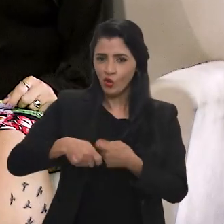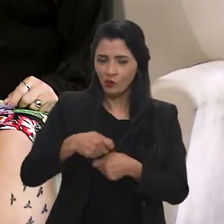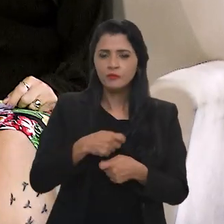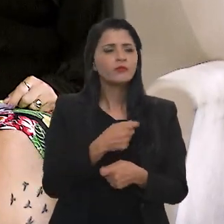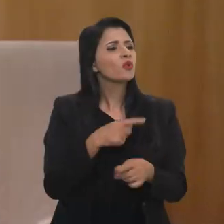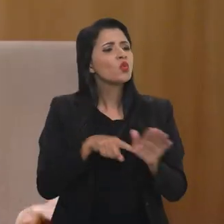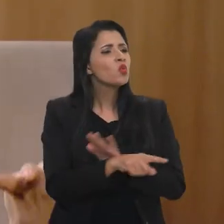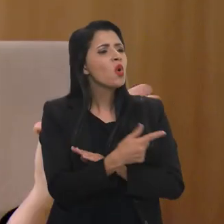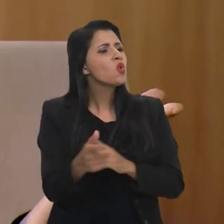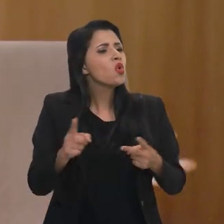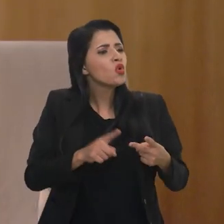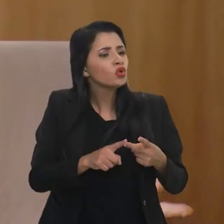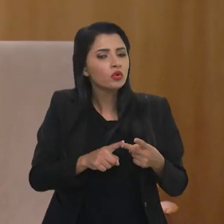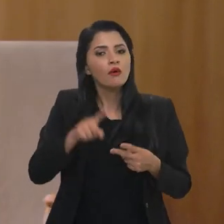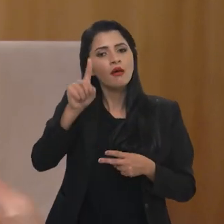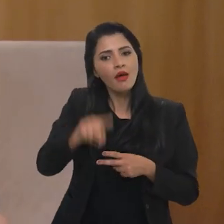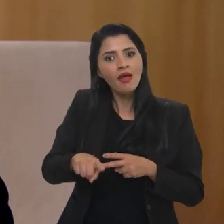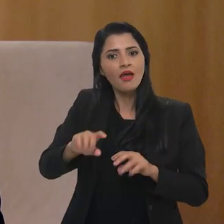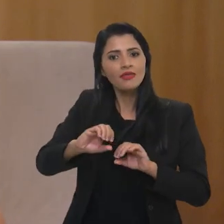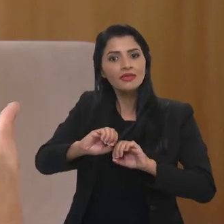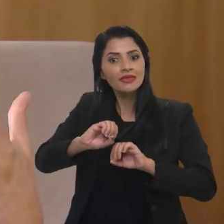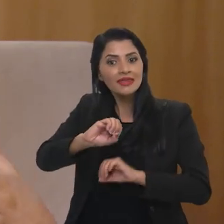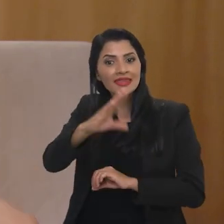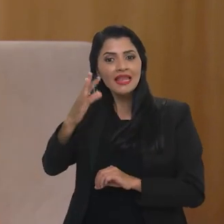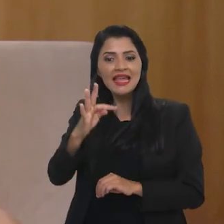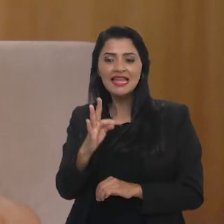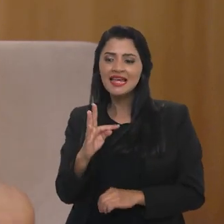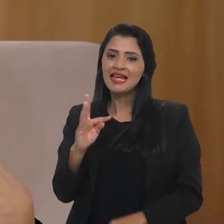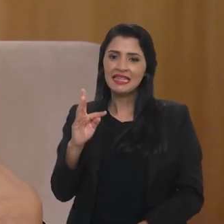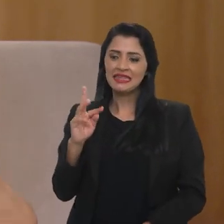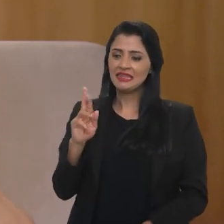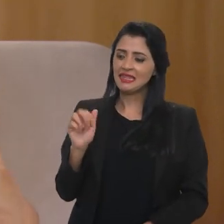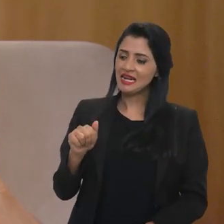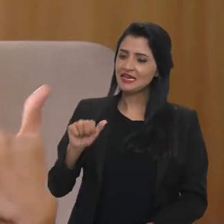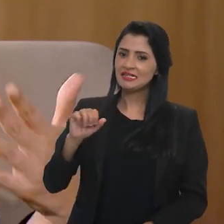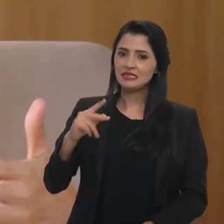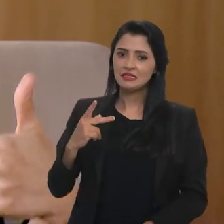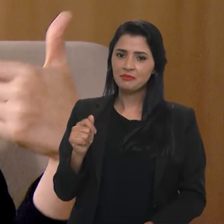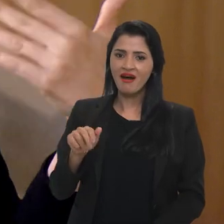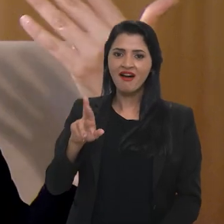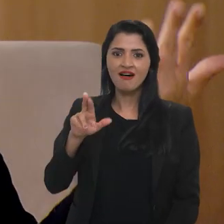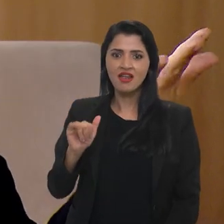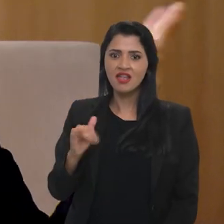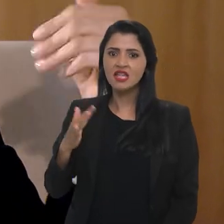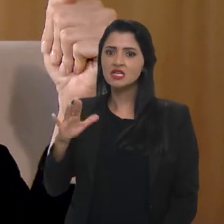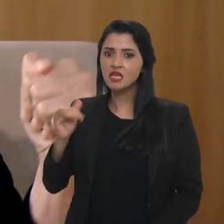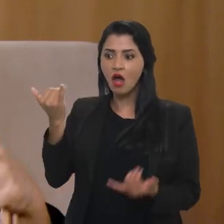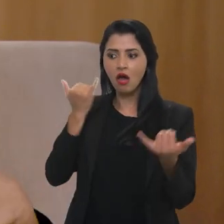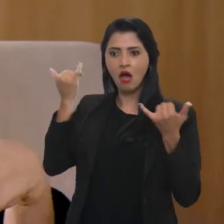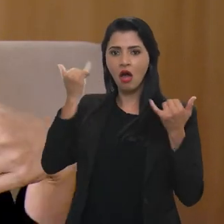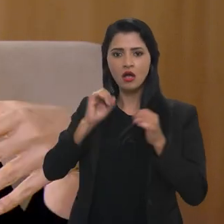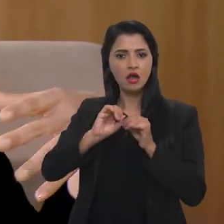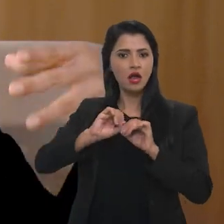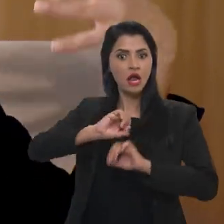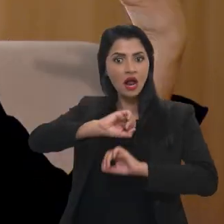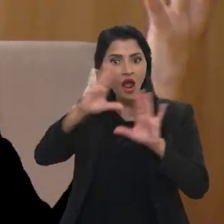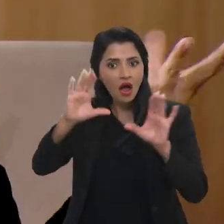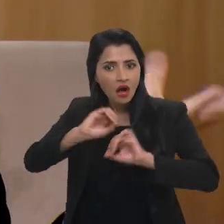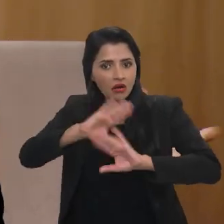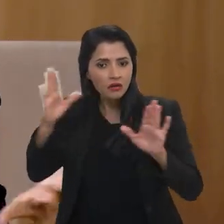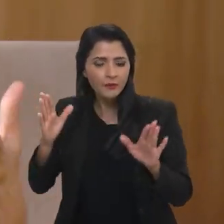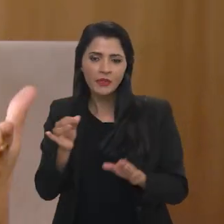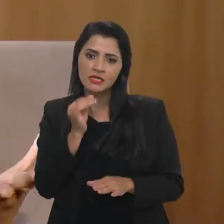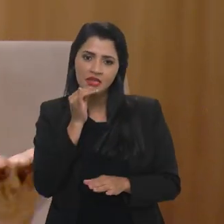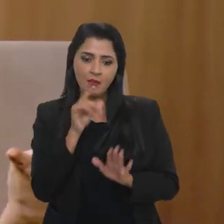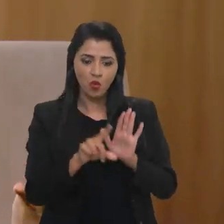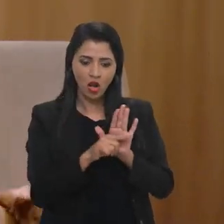o outro grande pilar é a transparência, porque a gente, ao mesmo tempo, quando a gente pede, você tem que cumprir a lei, e você tem que aplicar a